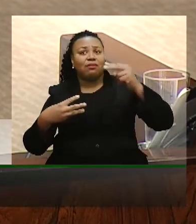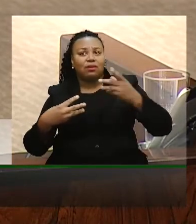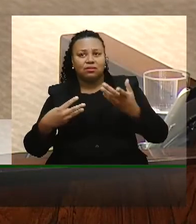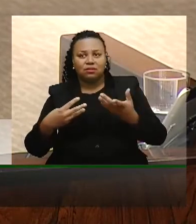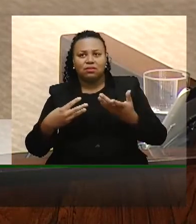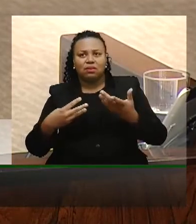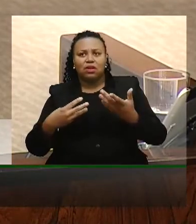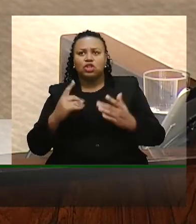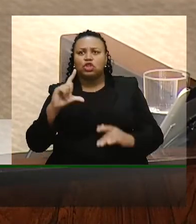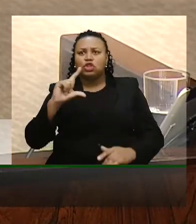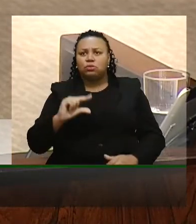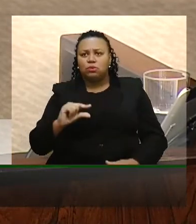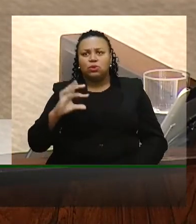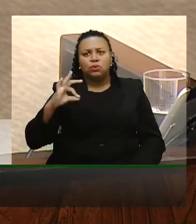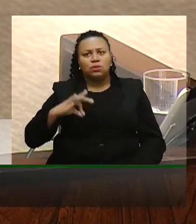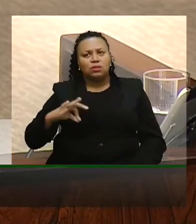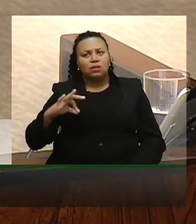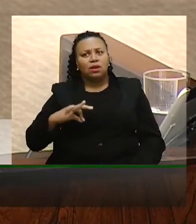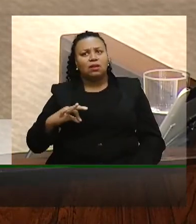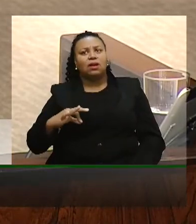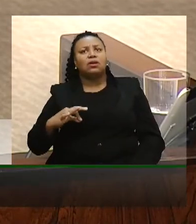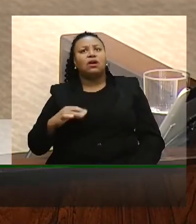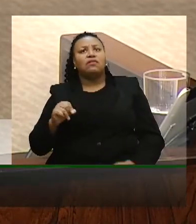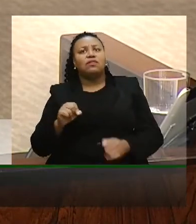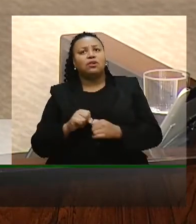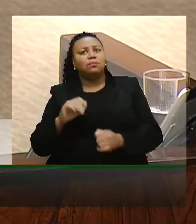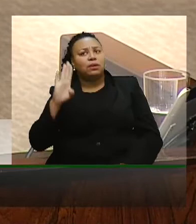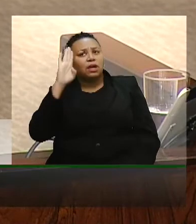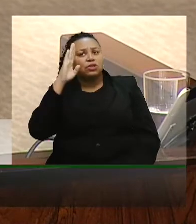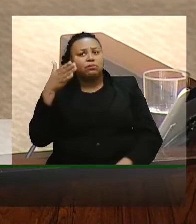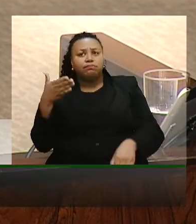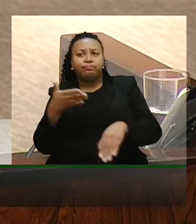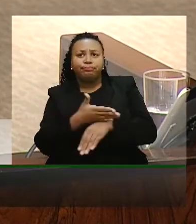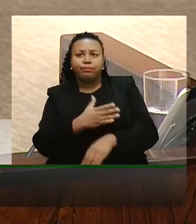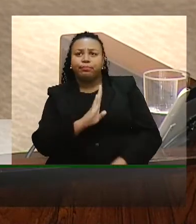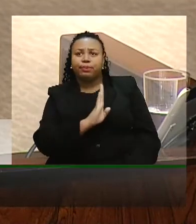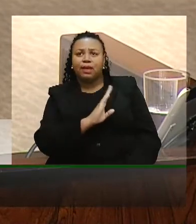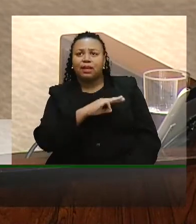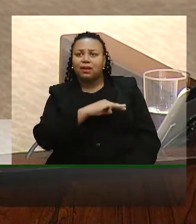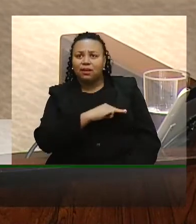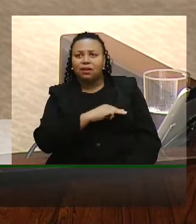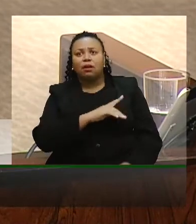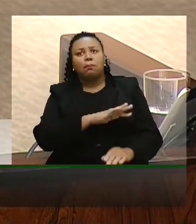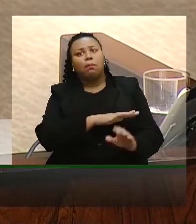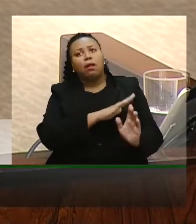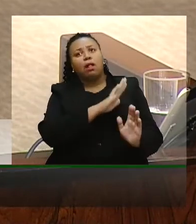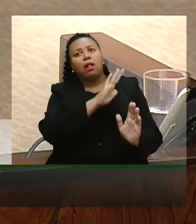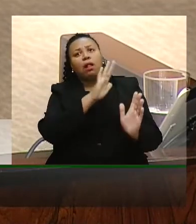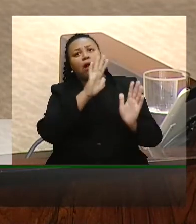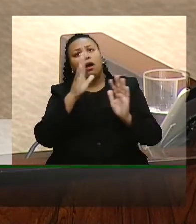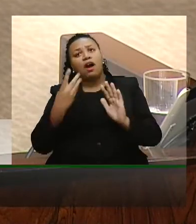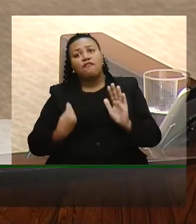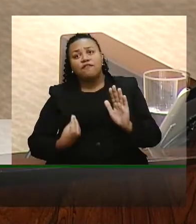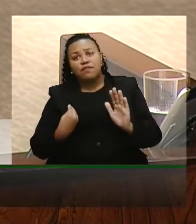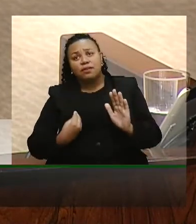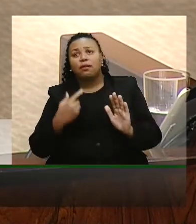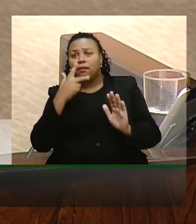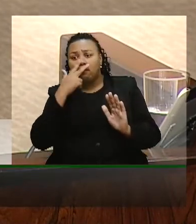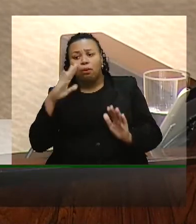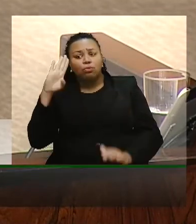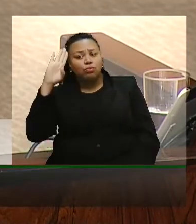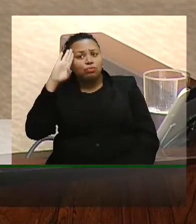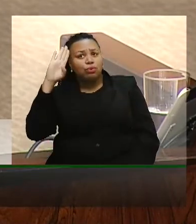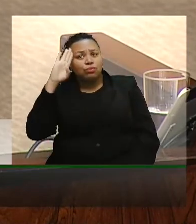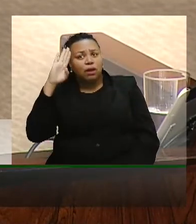rebaixando o salário e criando a condição de que um brigadiano entre na brigada militar passe a vida inteira na condição de